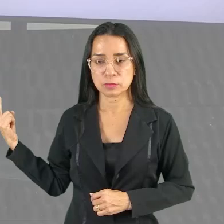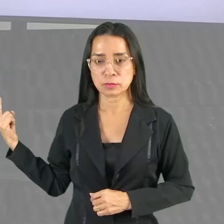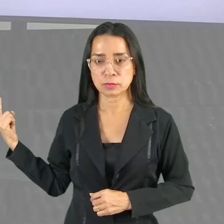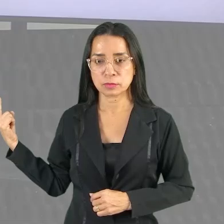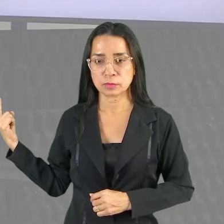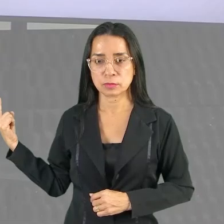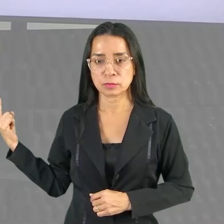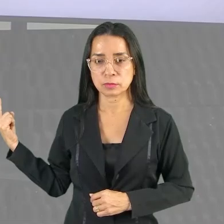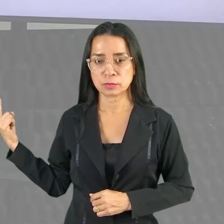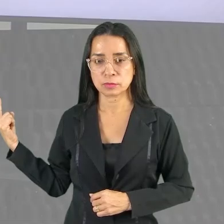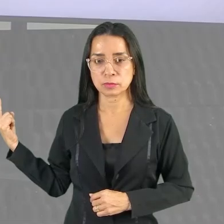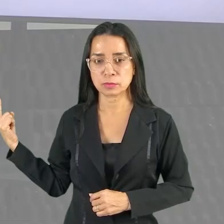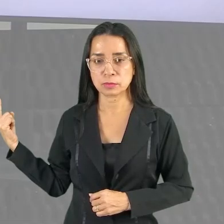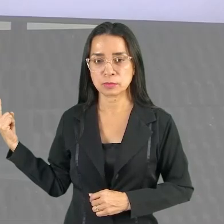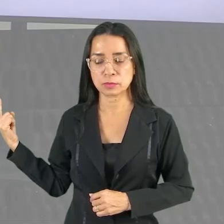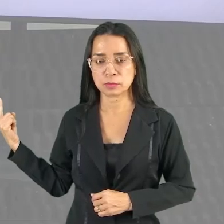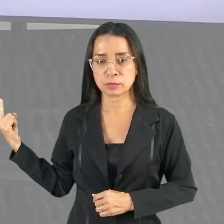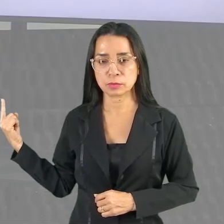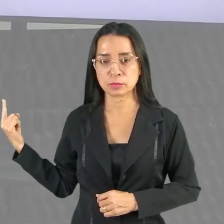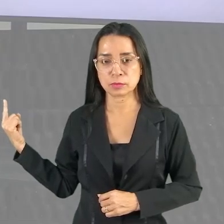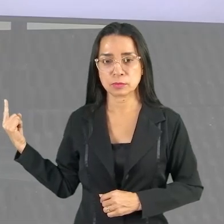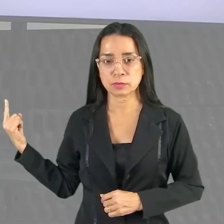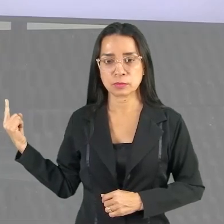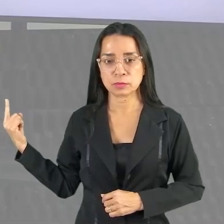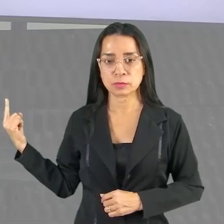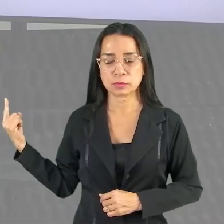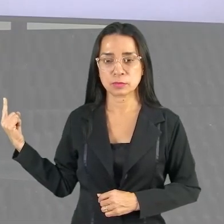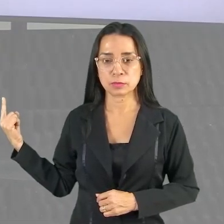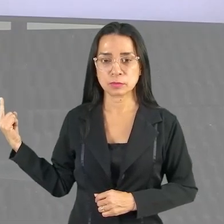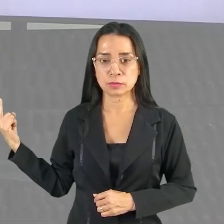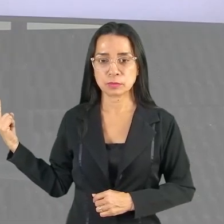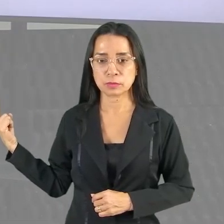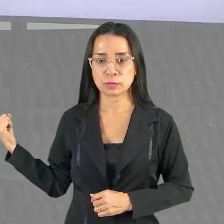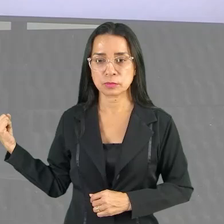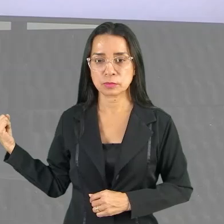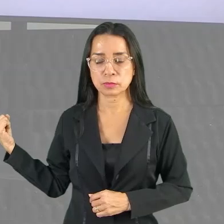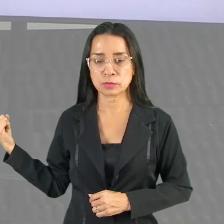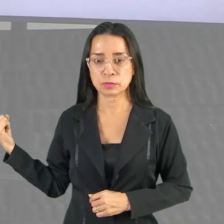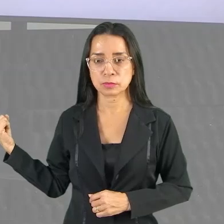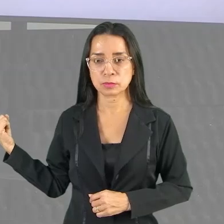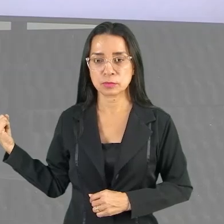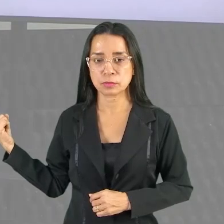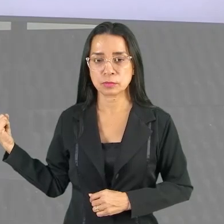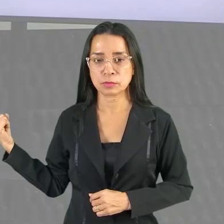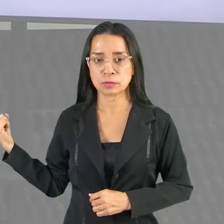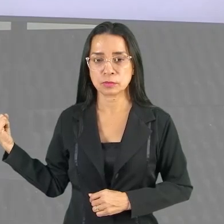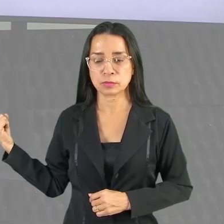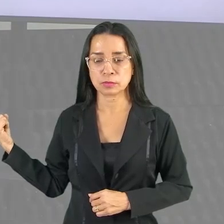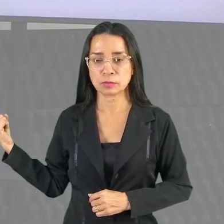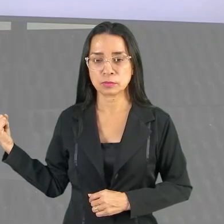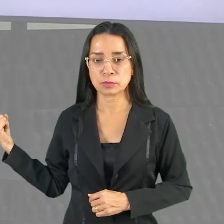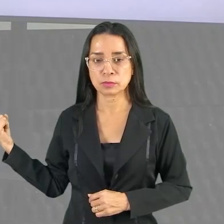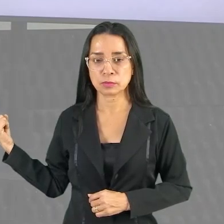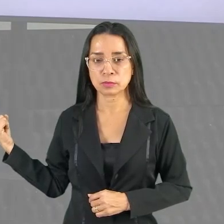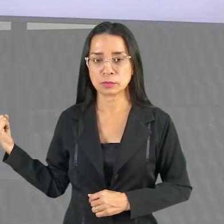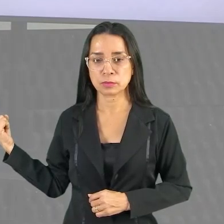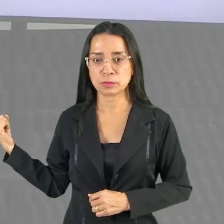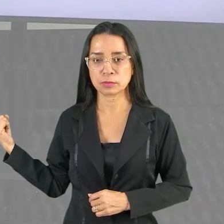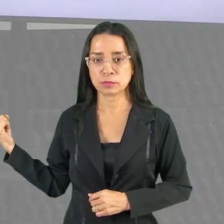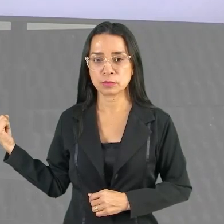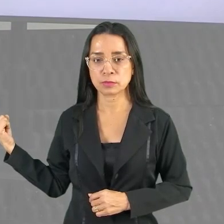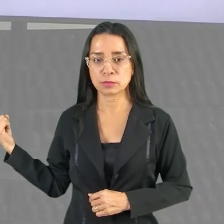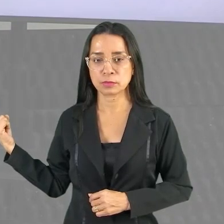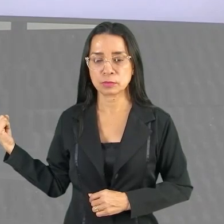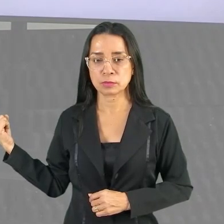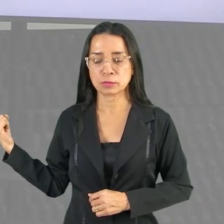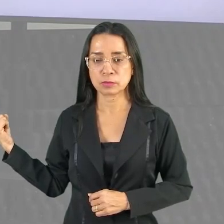da saúde. Ou seja, costuma-se apresentar o indivíduo como o problema e